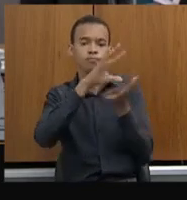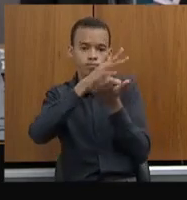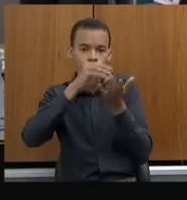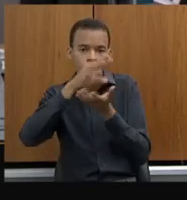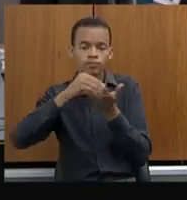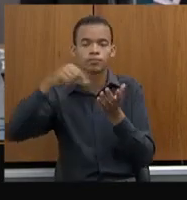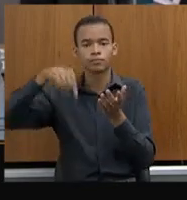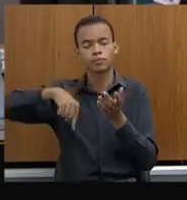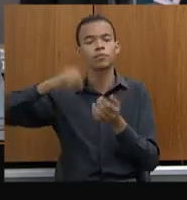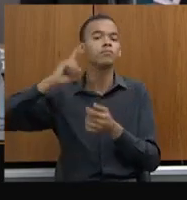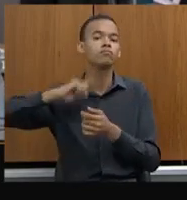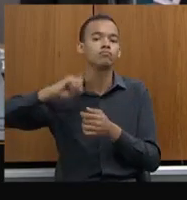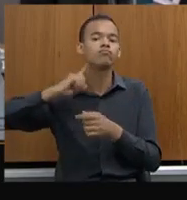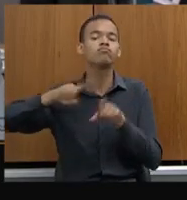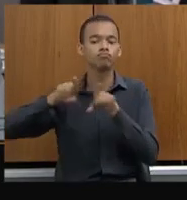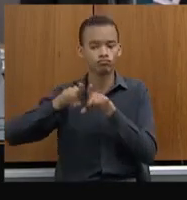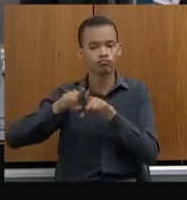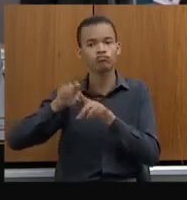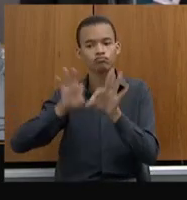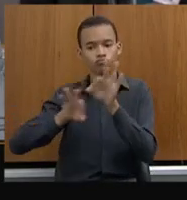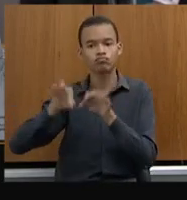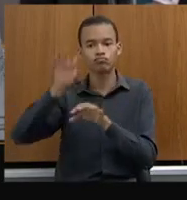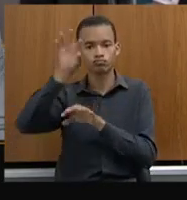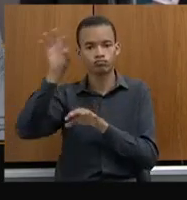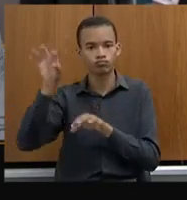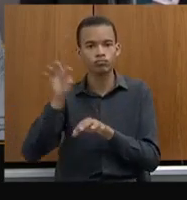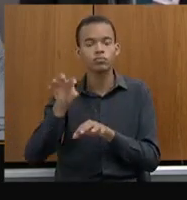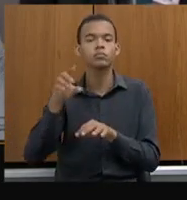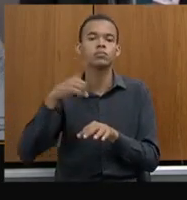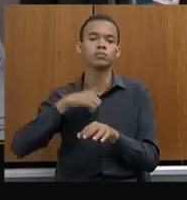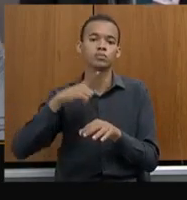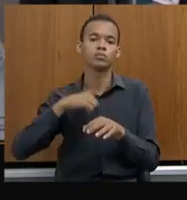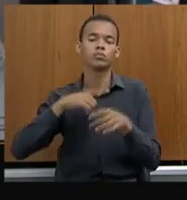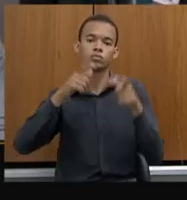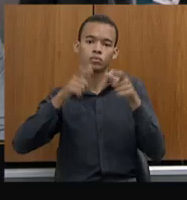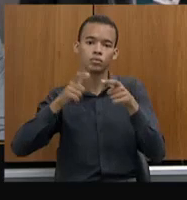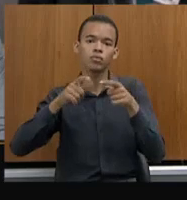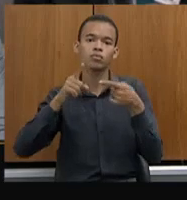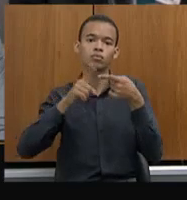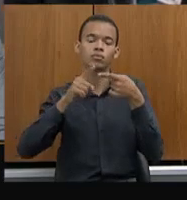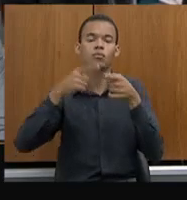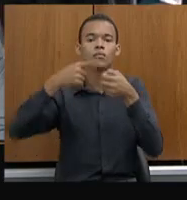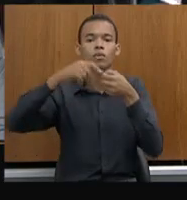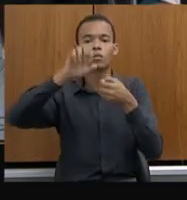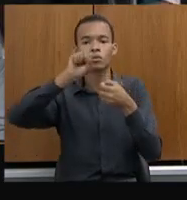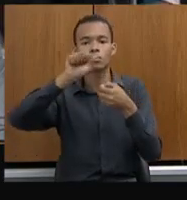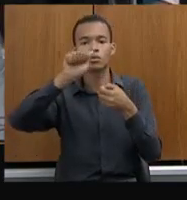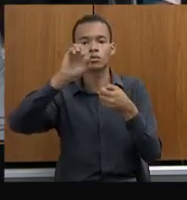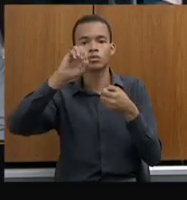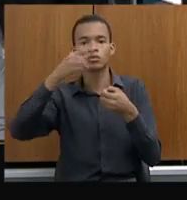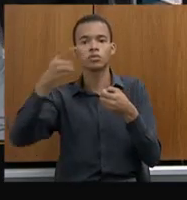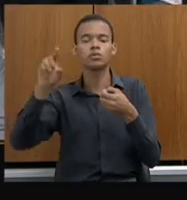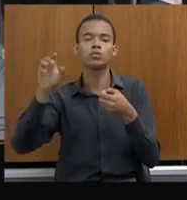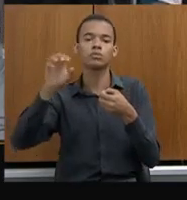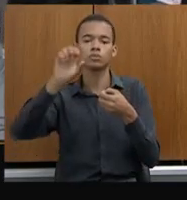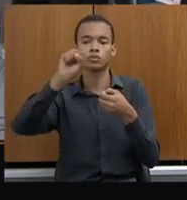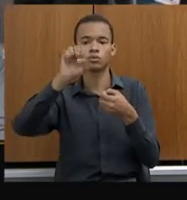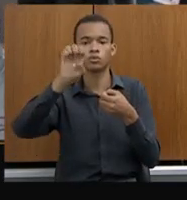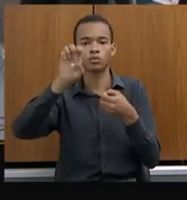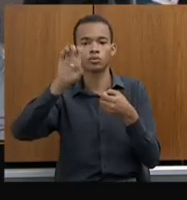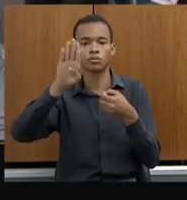unidades, como São Sebastião do Paraíso, em